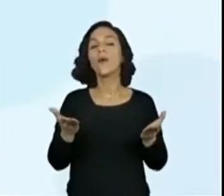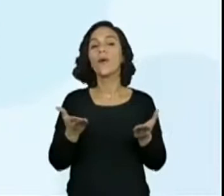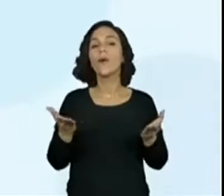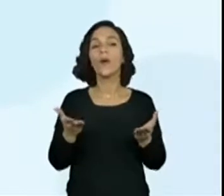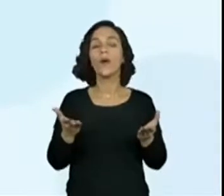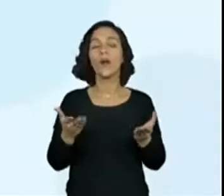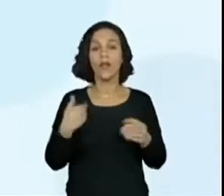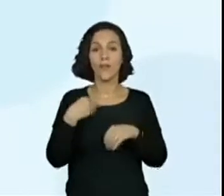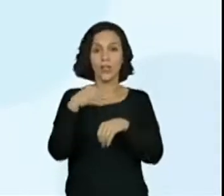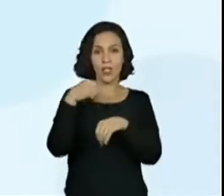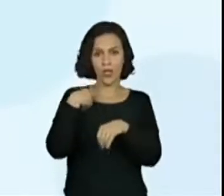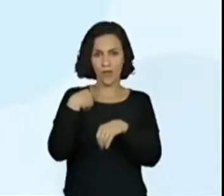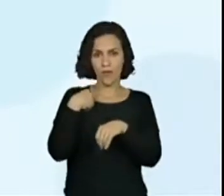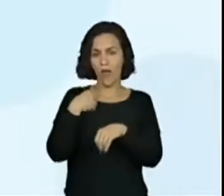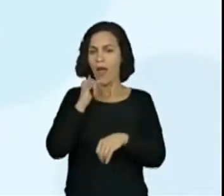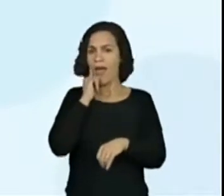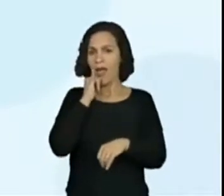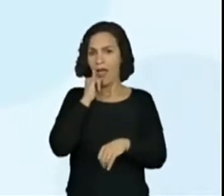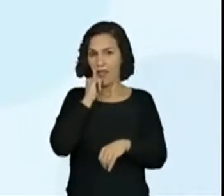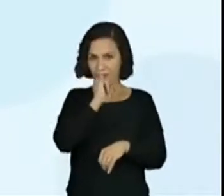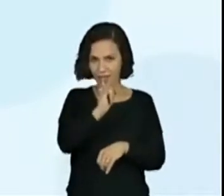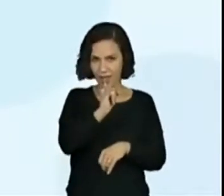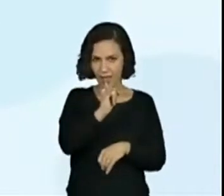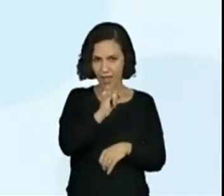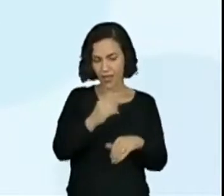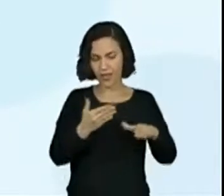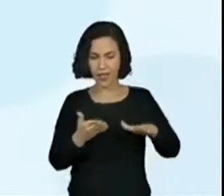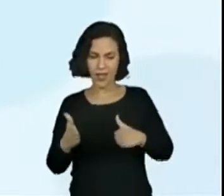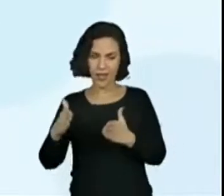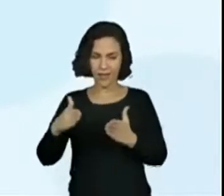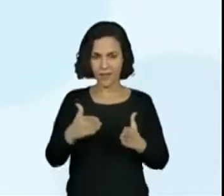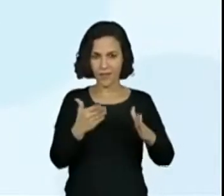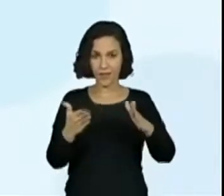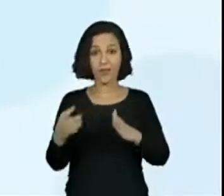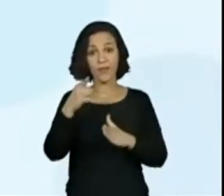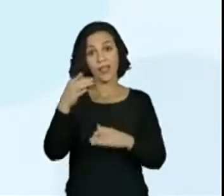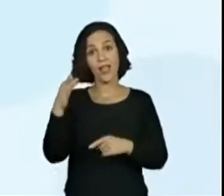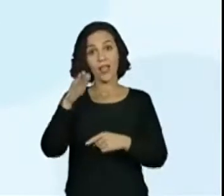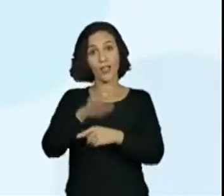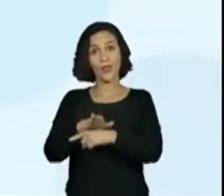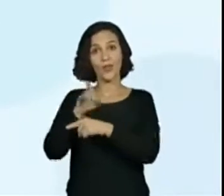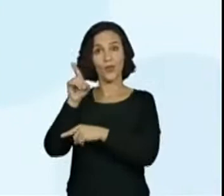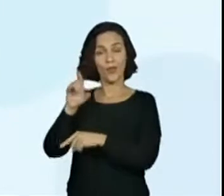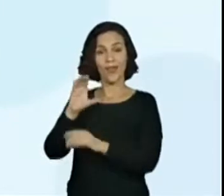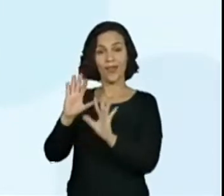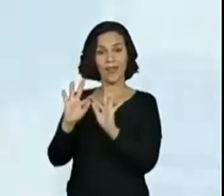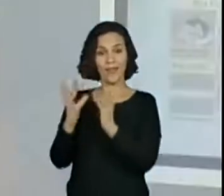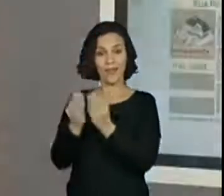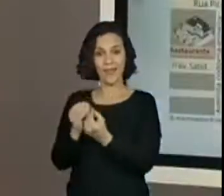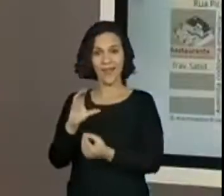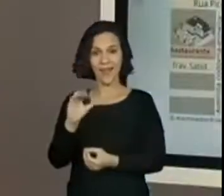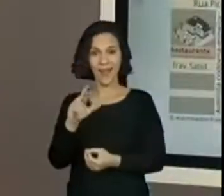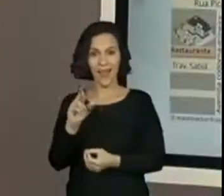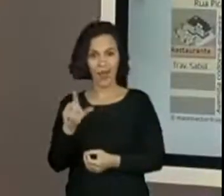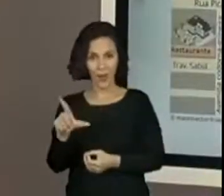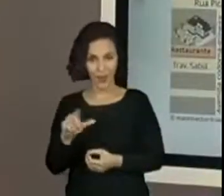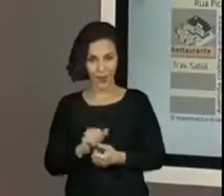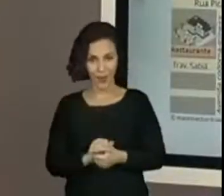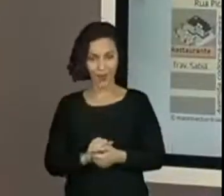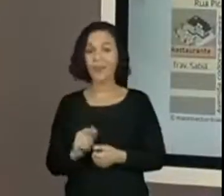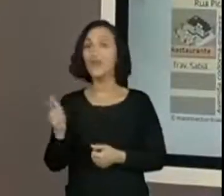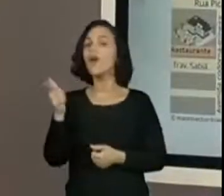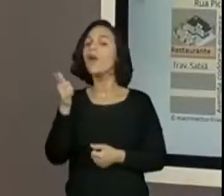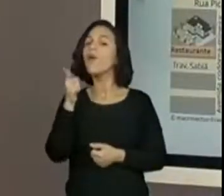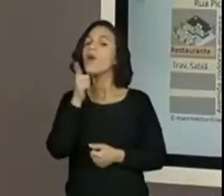algumas direções para vocês. E vocês têm que ajudar a Carol e a família dela a